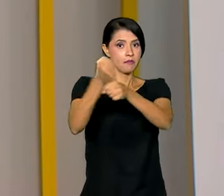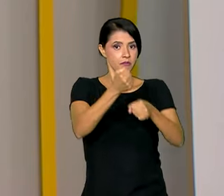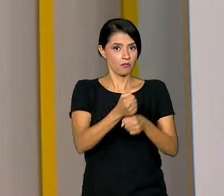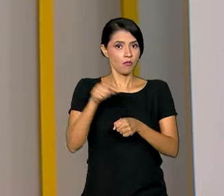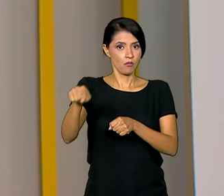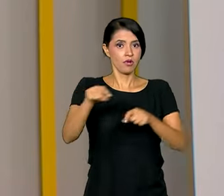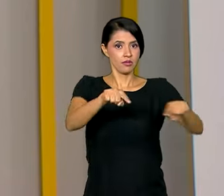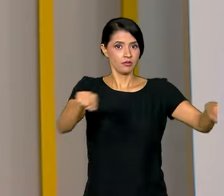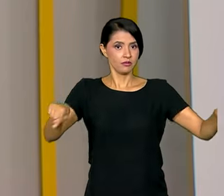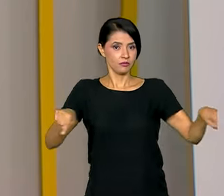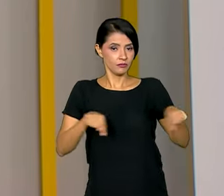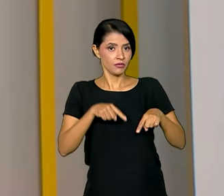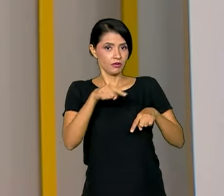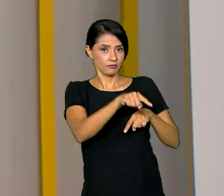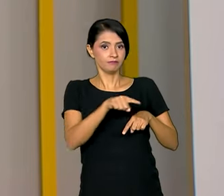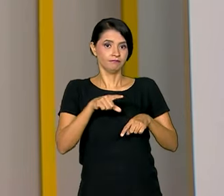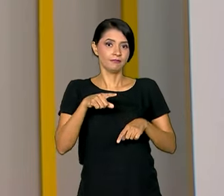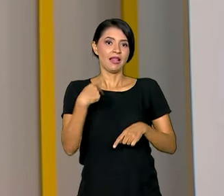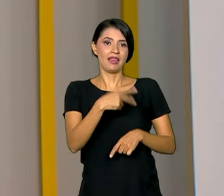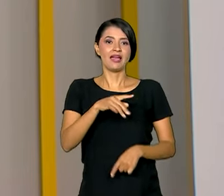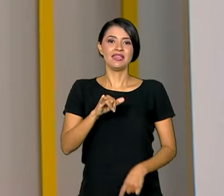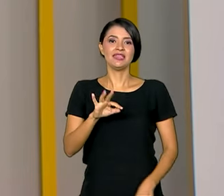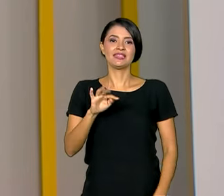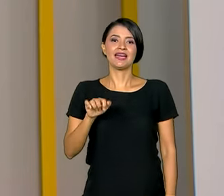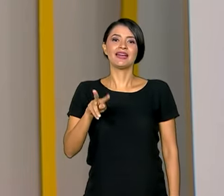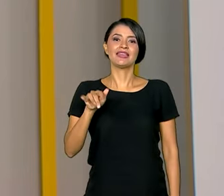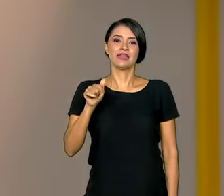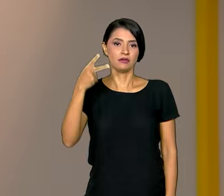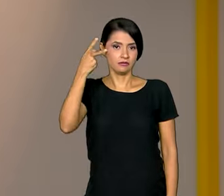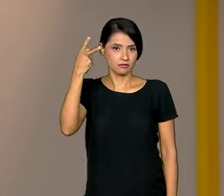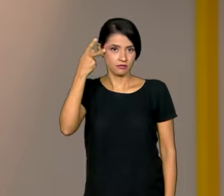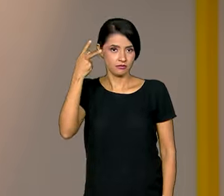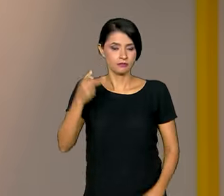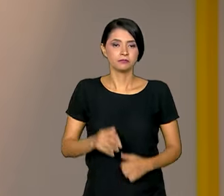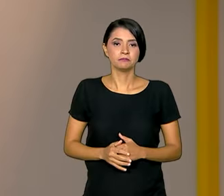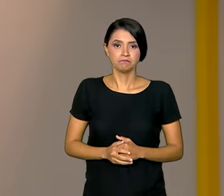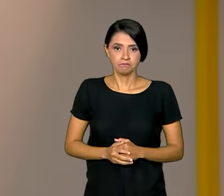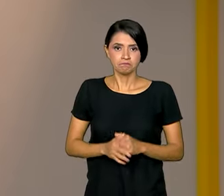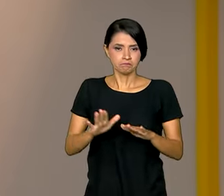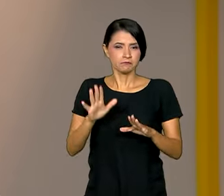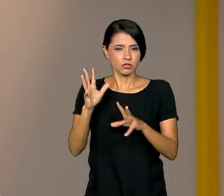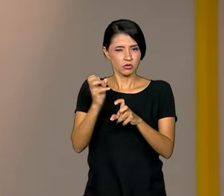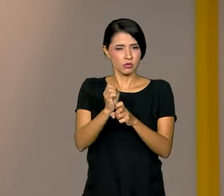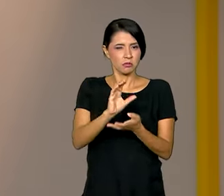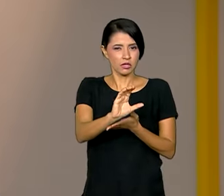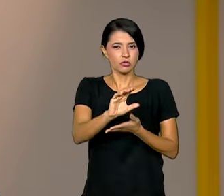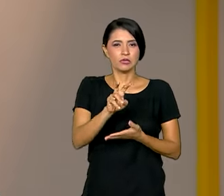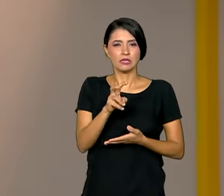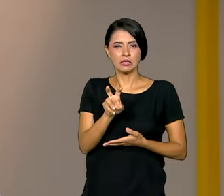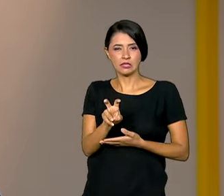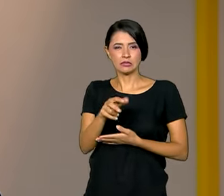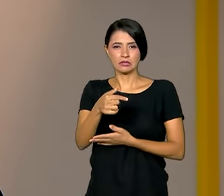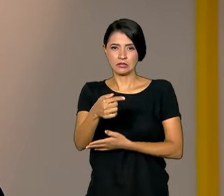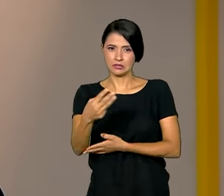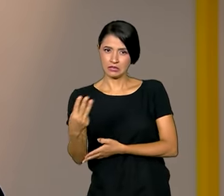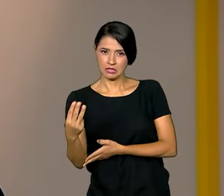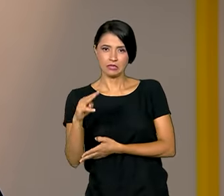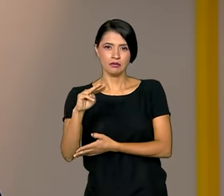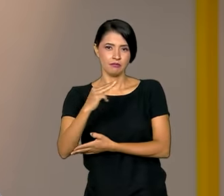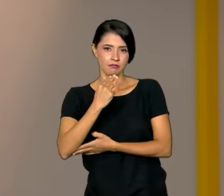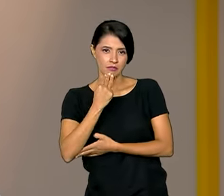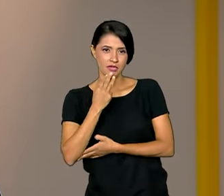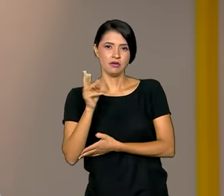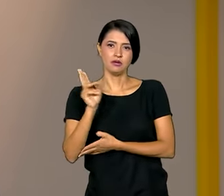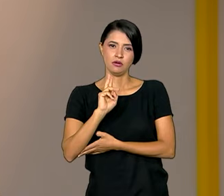terreno do futuro empreendimento em Itaquera, São Paulo. No total vão ser investidos 573 milhões